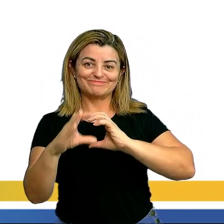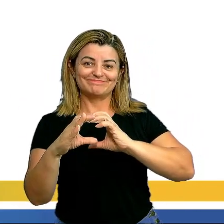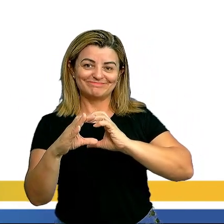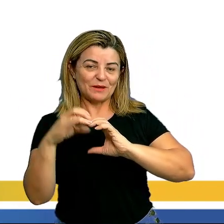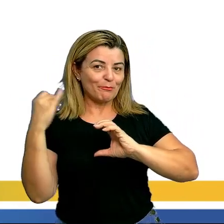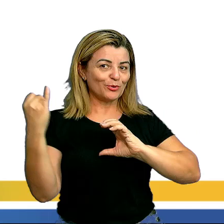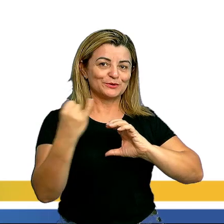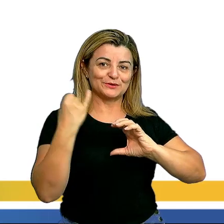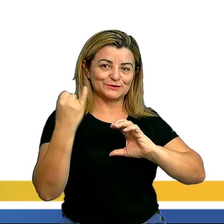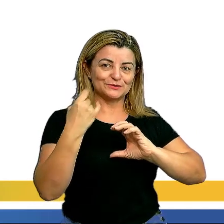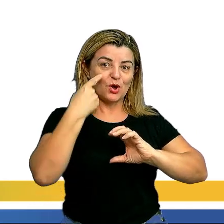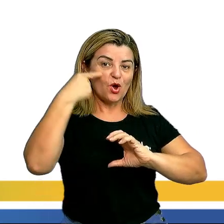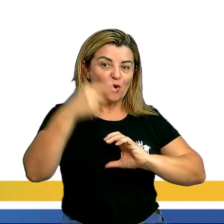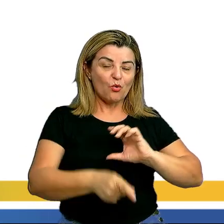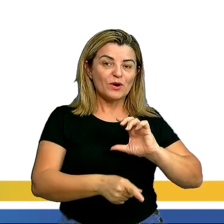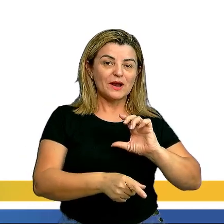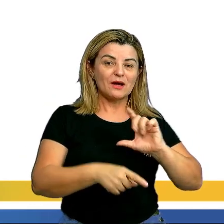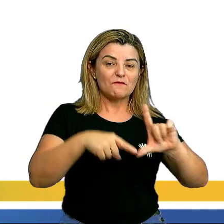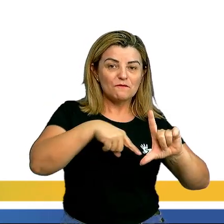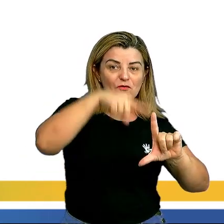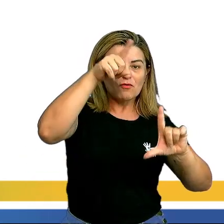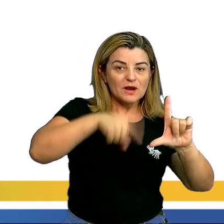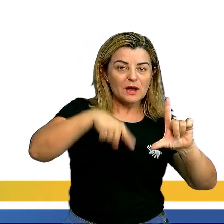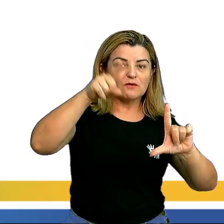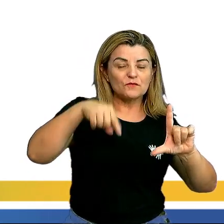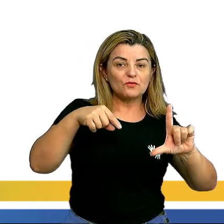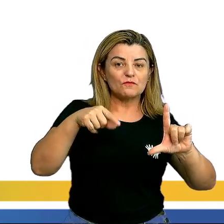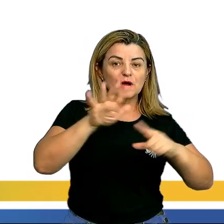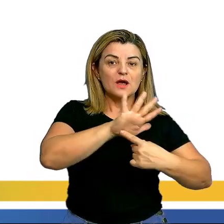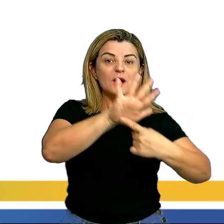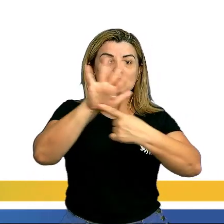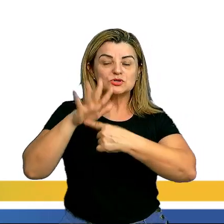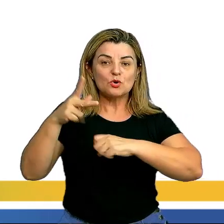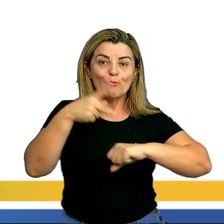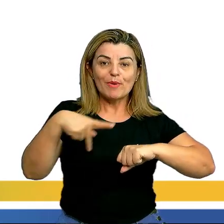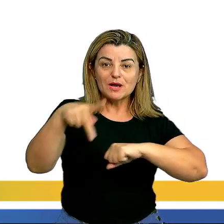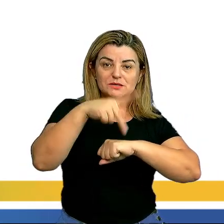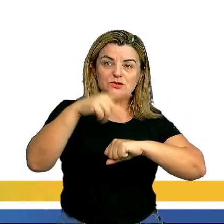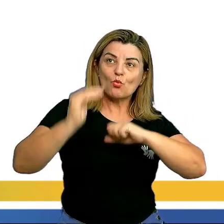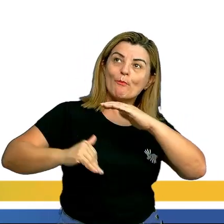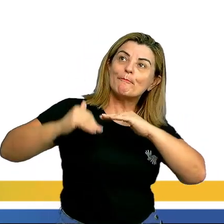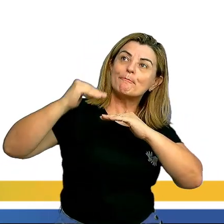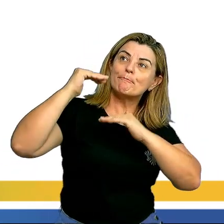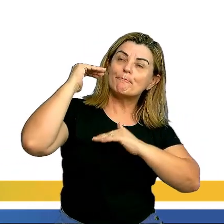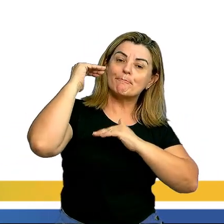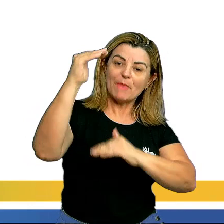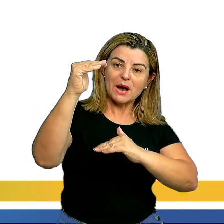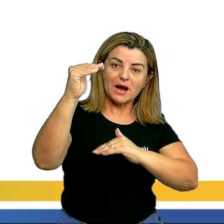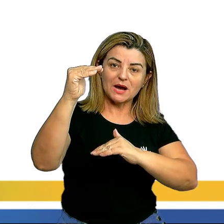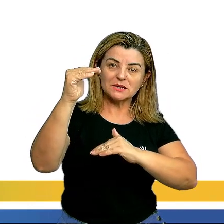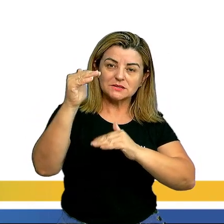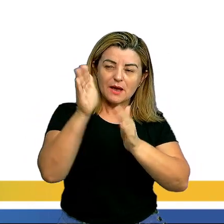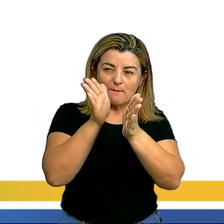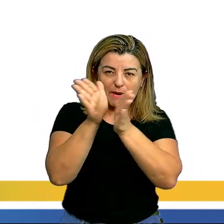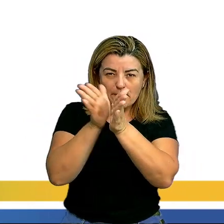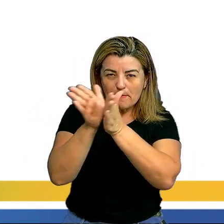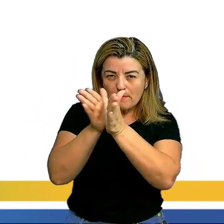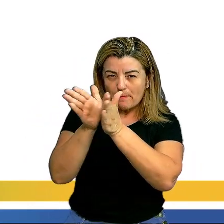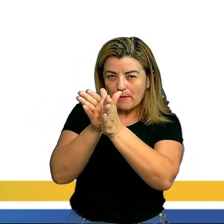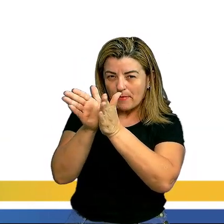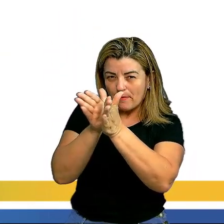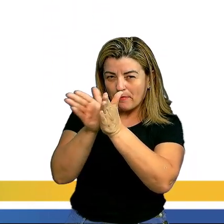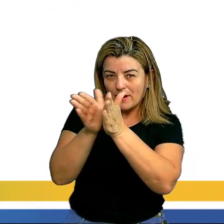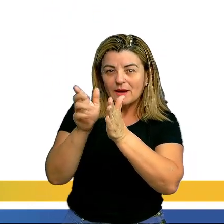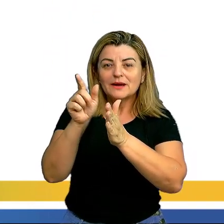O gráfico abaixo mostra os países com mais internautas no mundo em